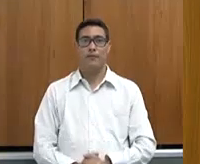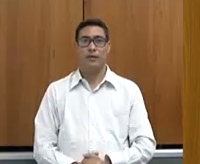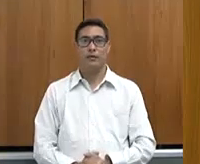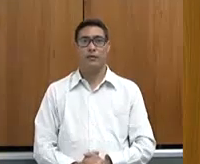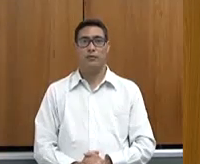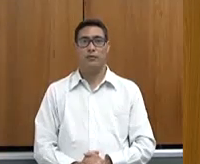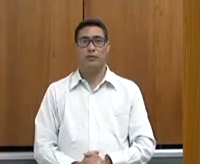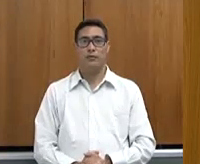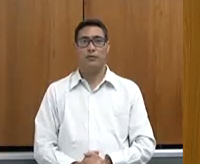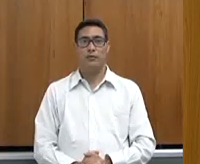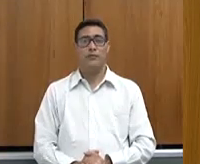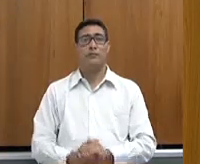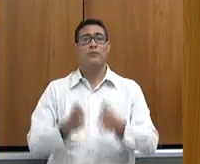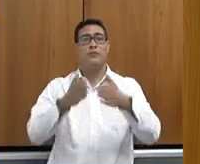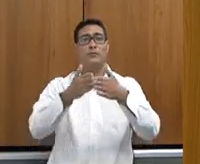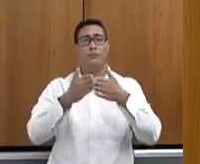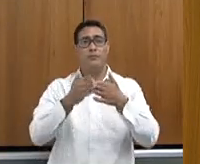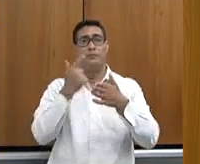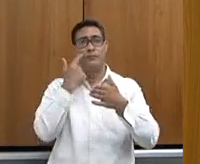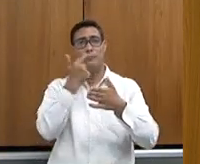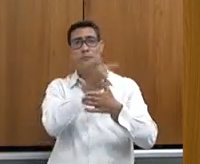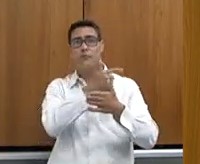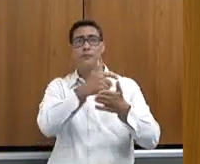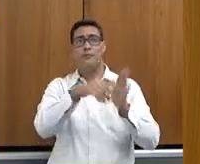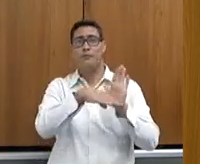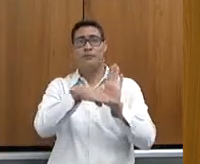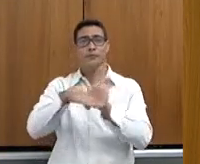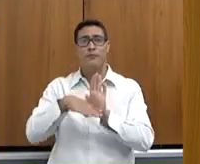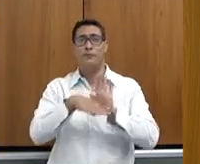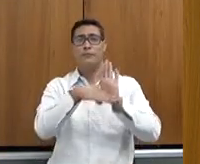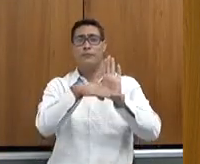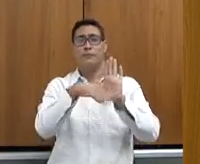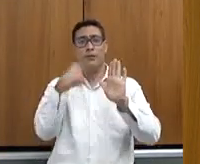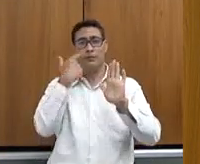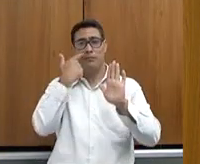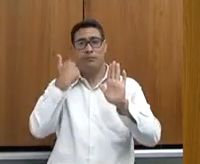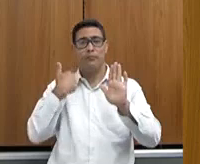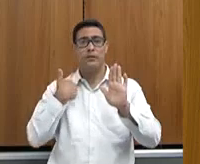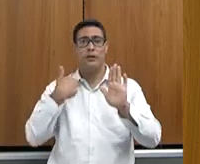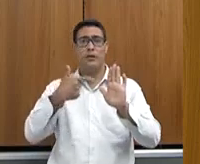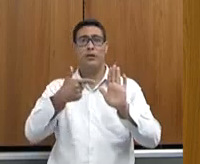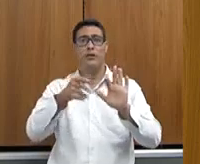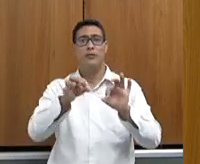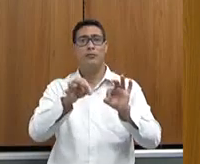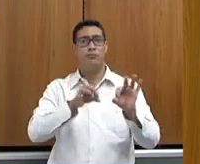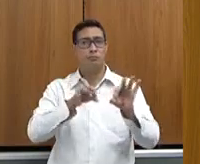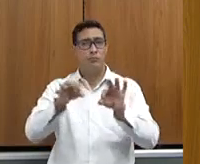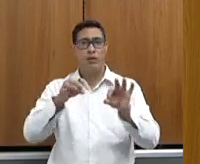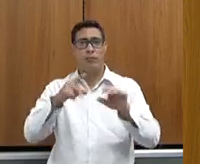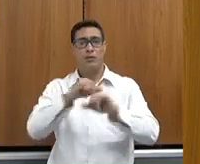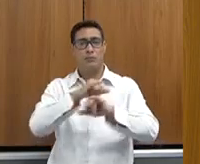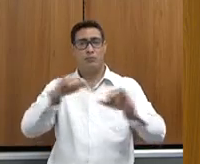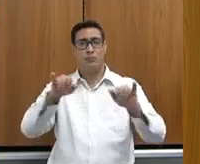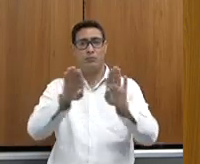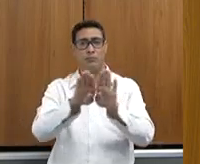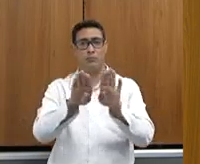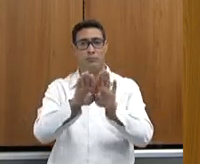Solicito assessoria, verificar se há mais alguém que não foi citado aqui e chegou, para que a gente possa citar. Não?